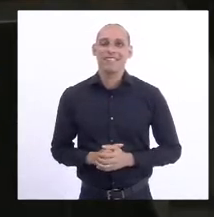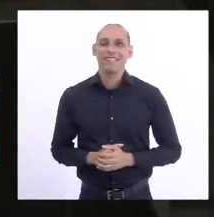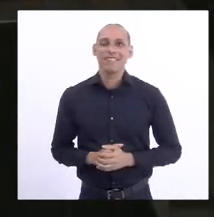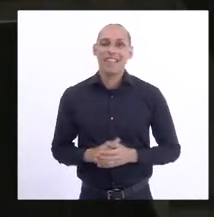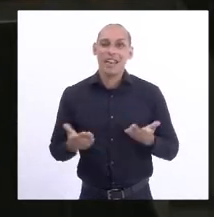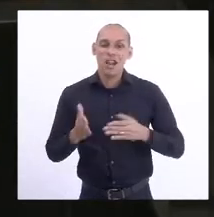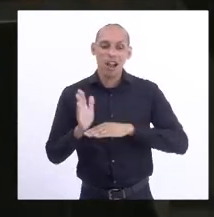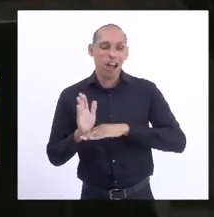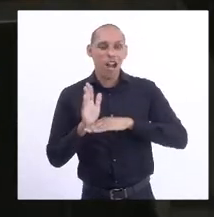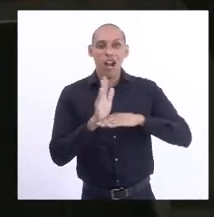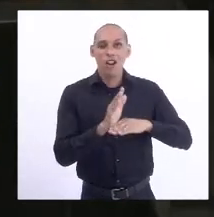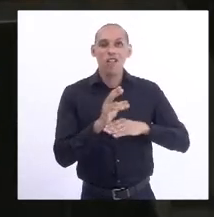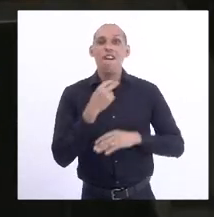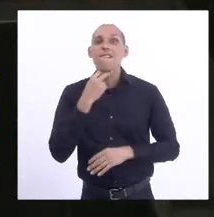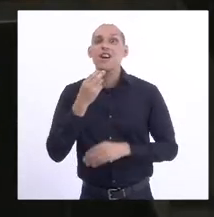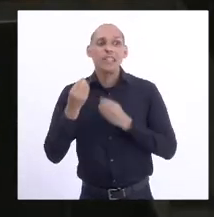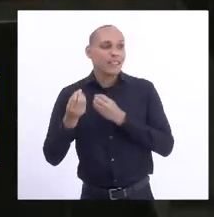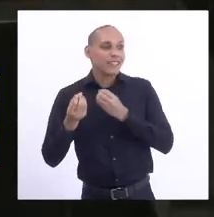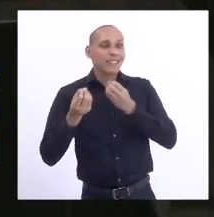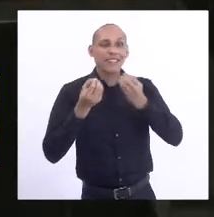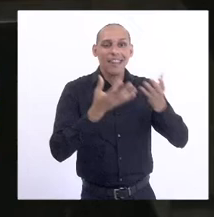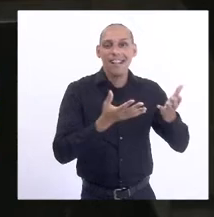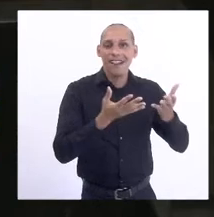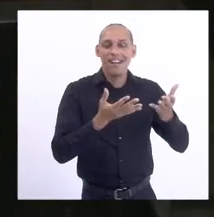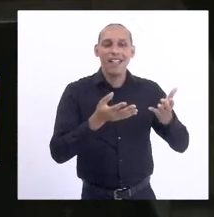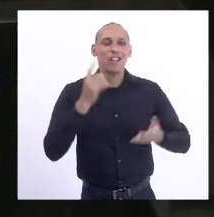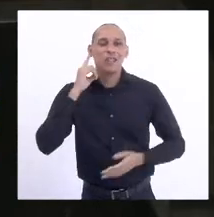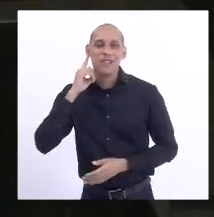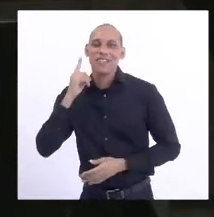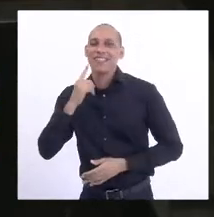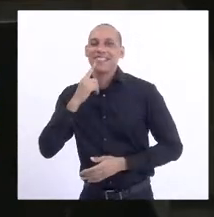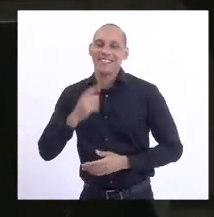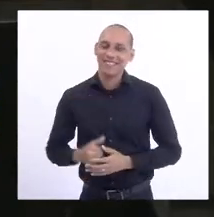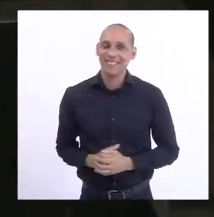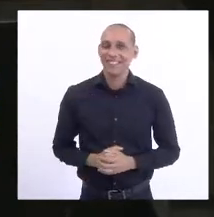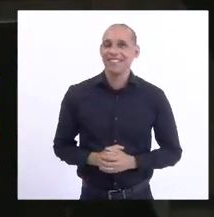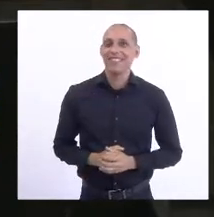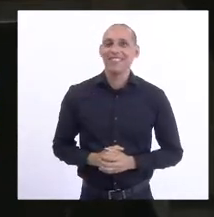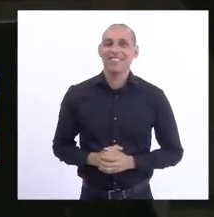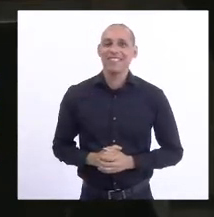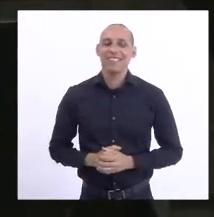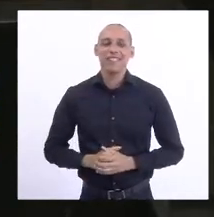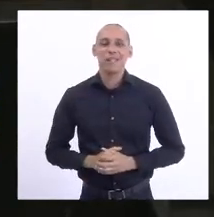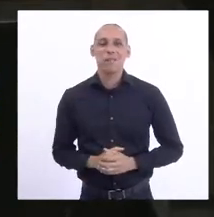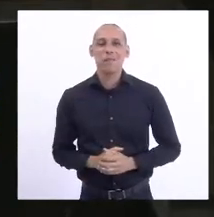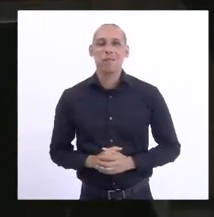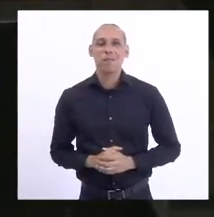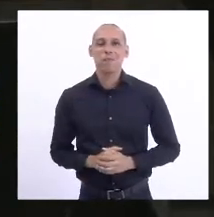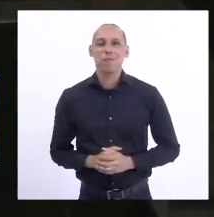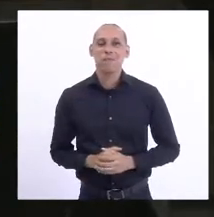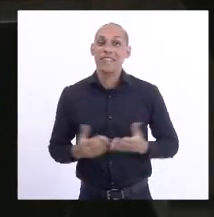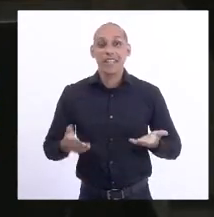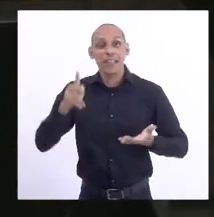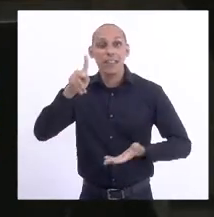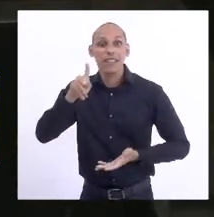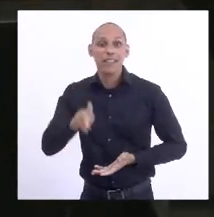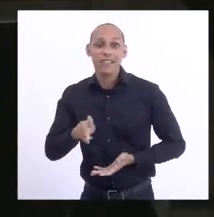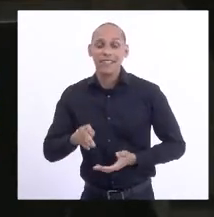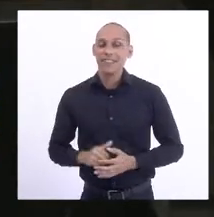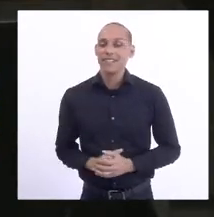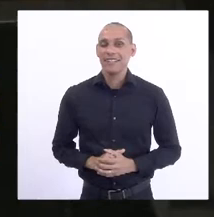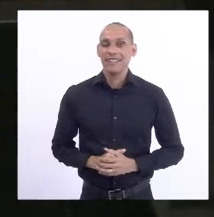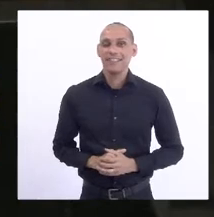a nossa voz aos deficientes auditivos. Senhora Presidente,